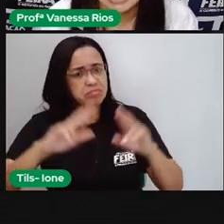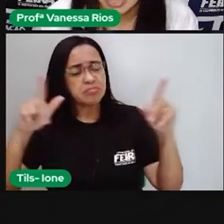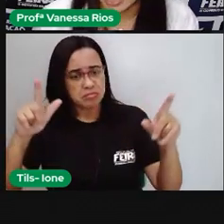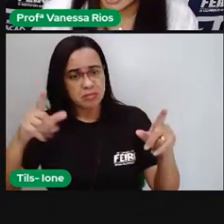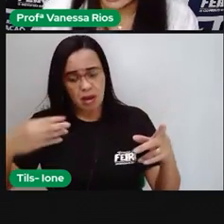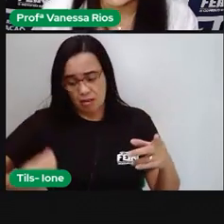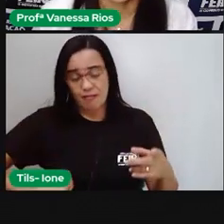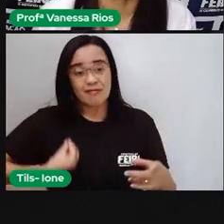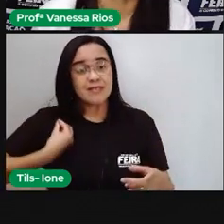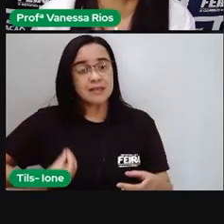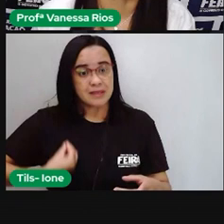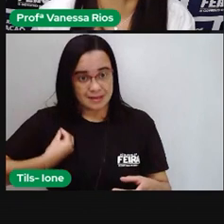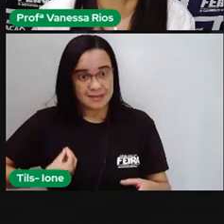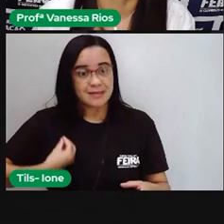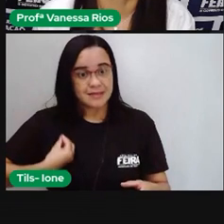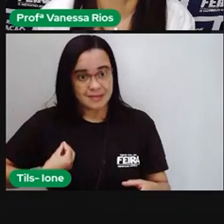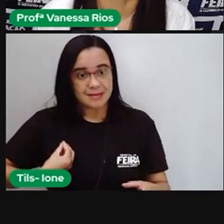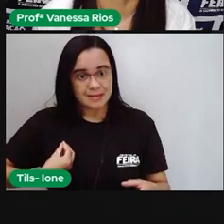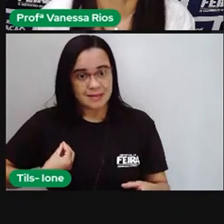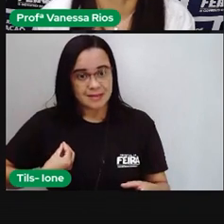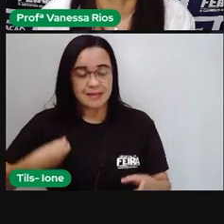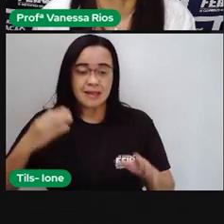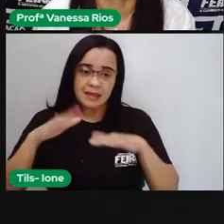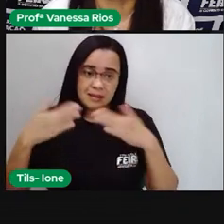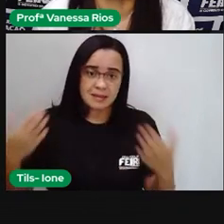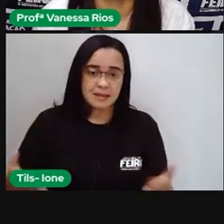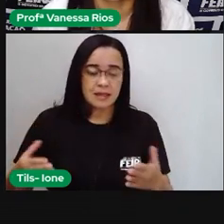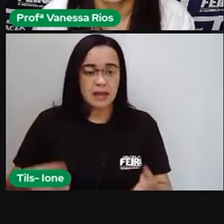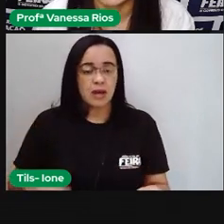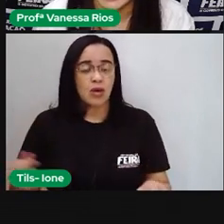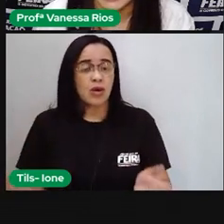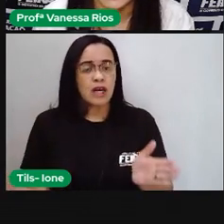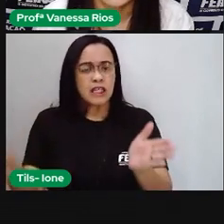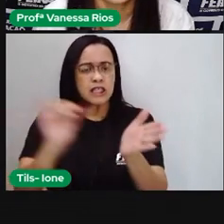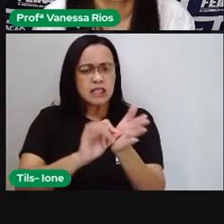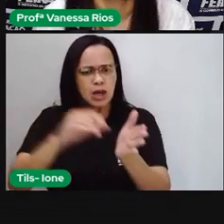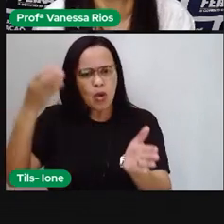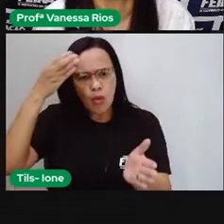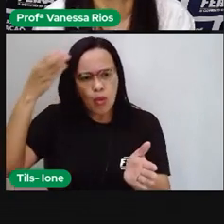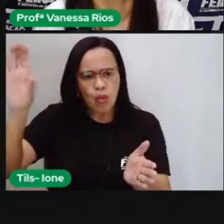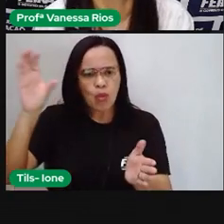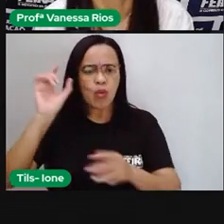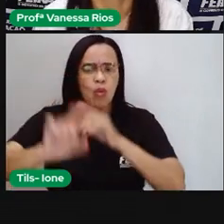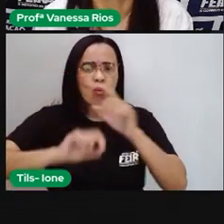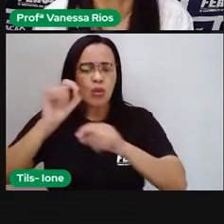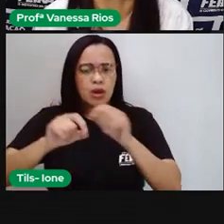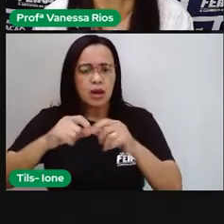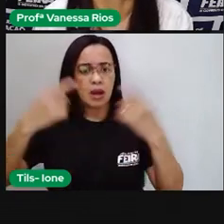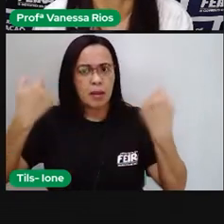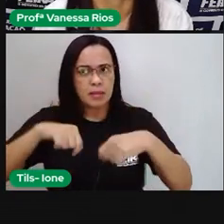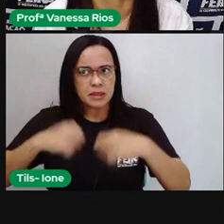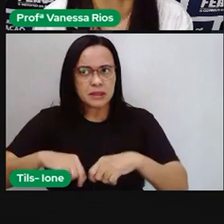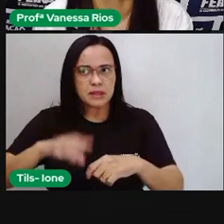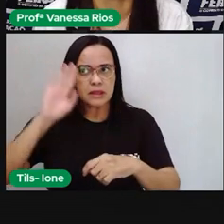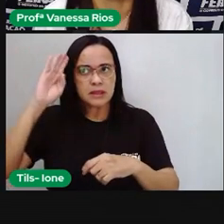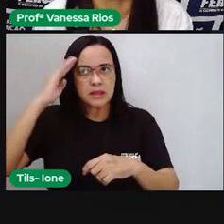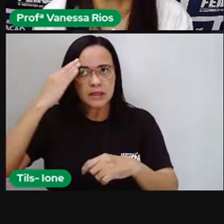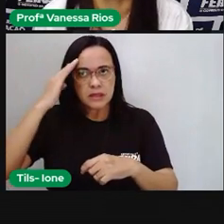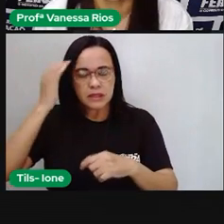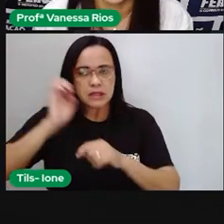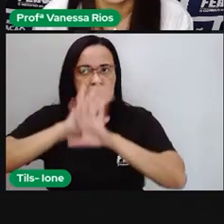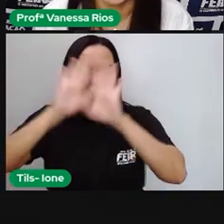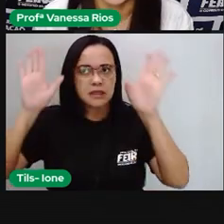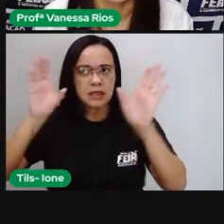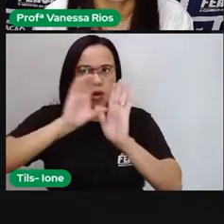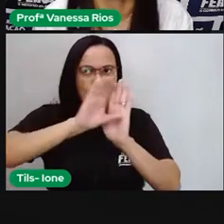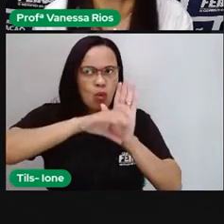vida. E é justamente quando a gente fala de identidade cultural que a gente precisa entender esse conceito. E o